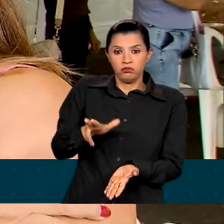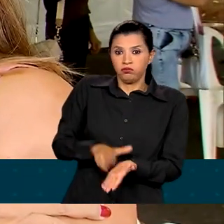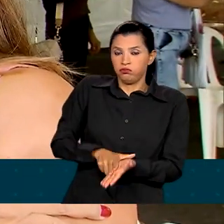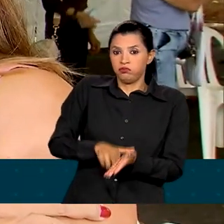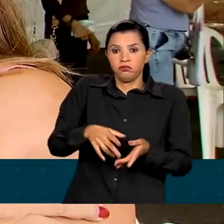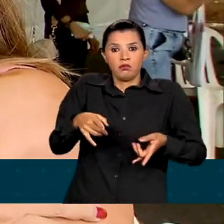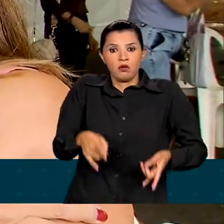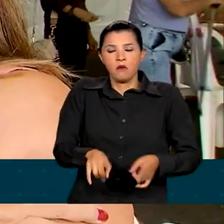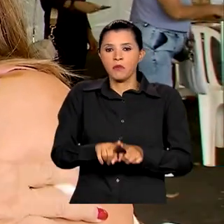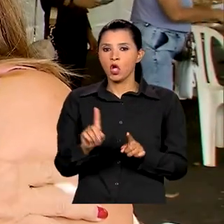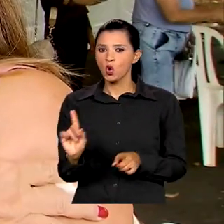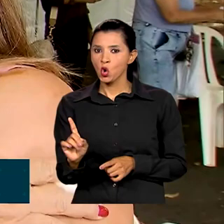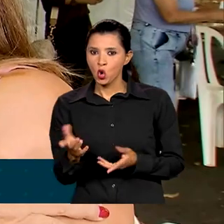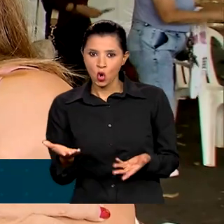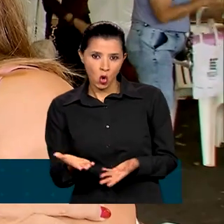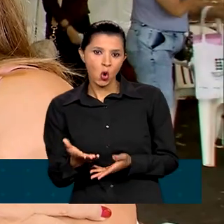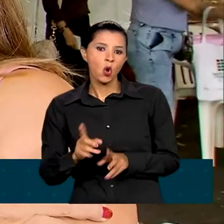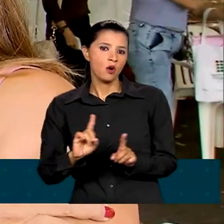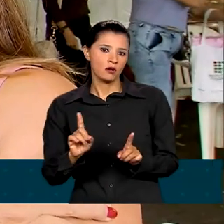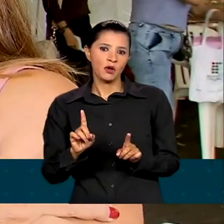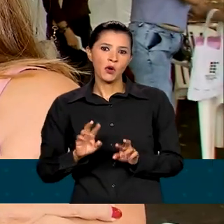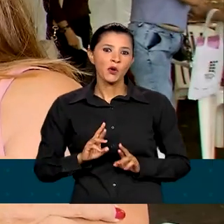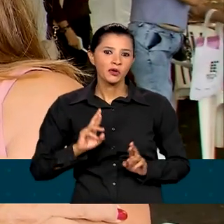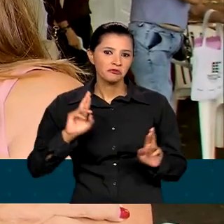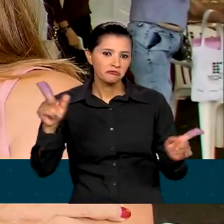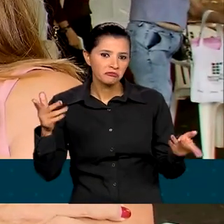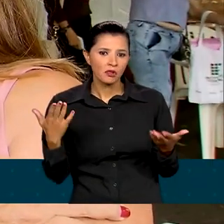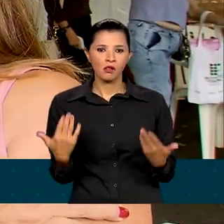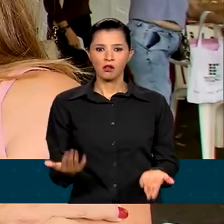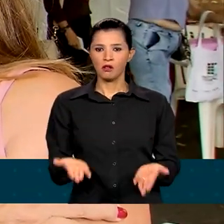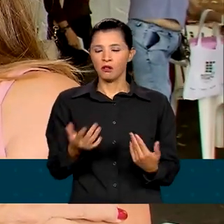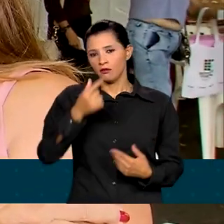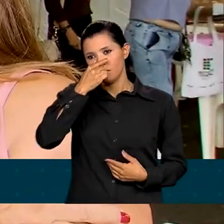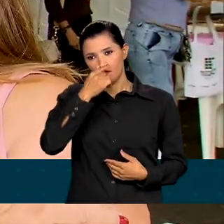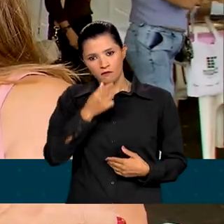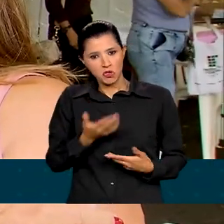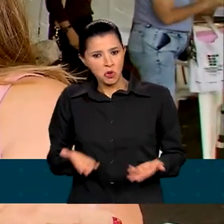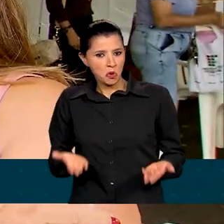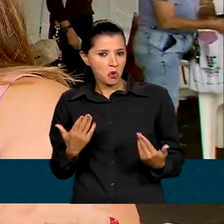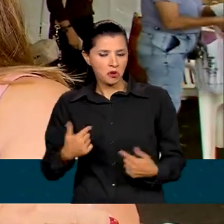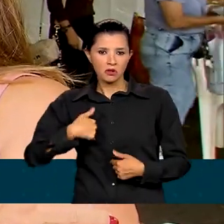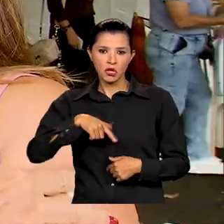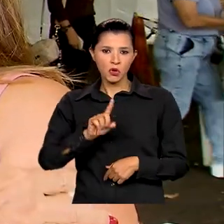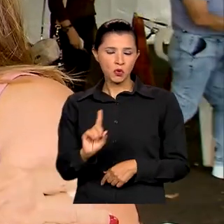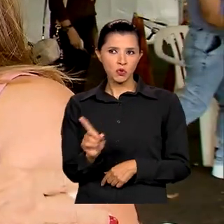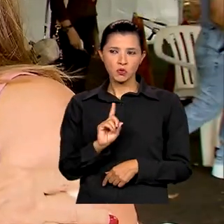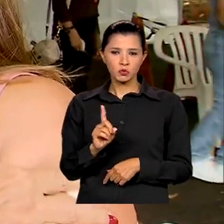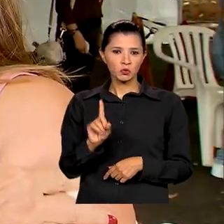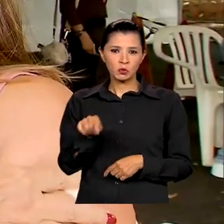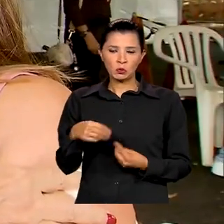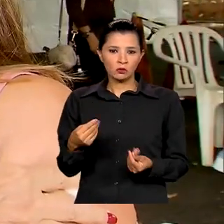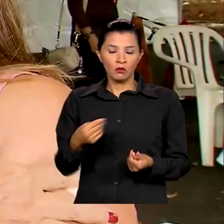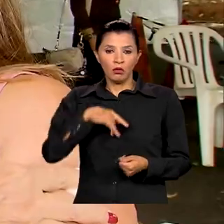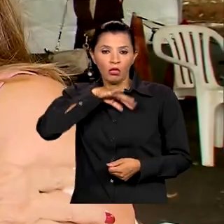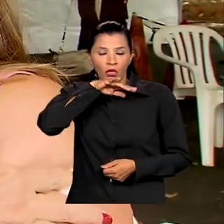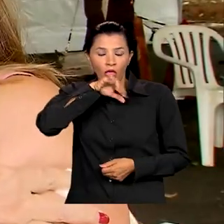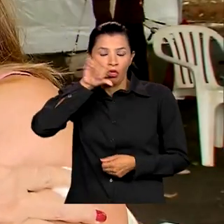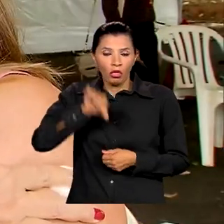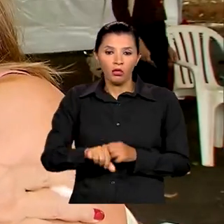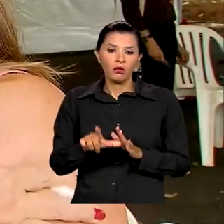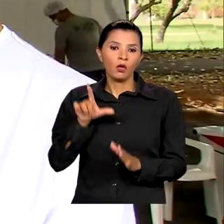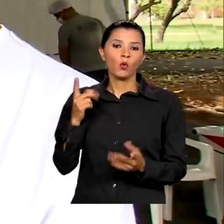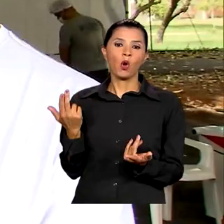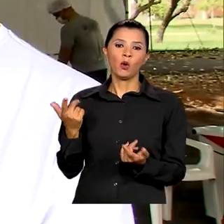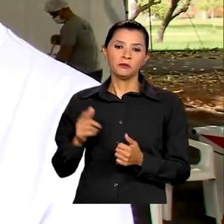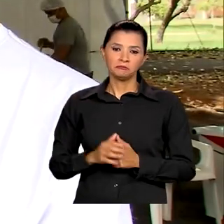agora não. Tenho uma gripe bem leve e não fico mais tão ruim como eu ficava